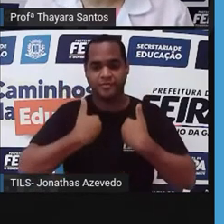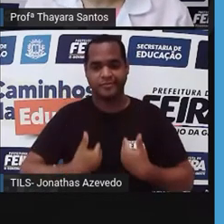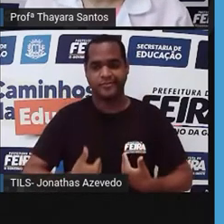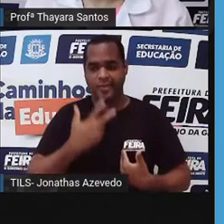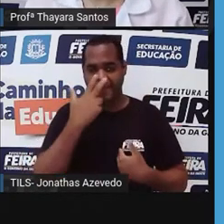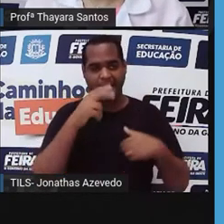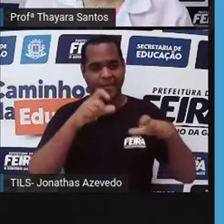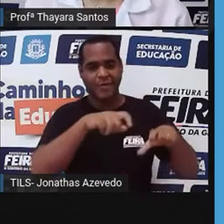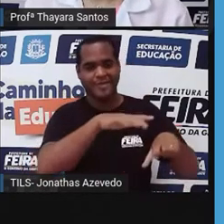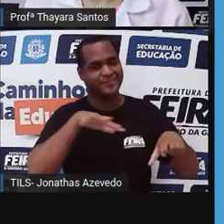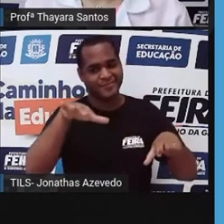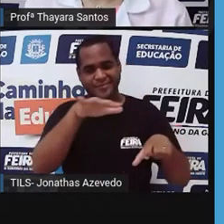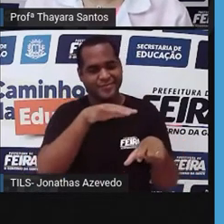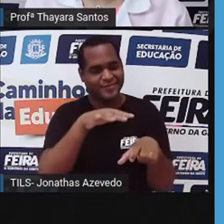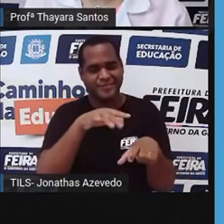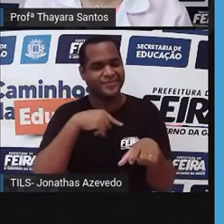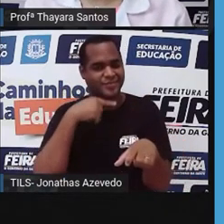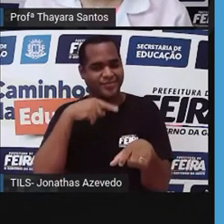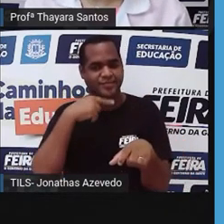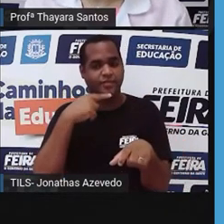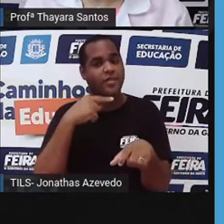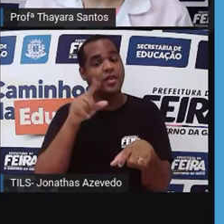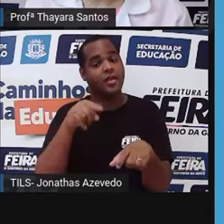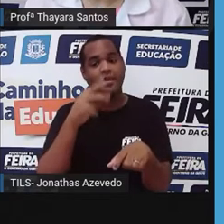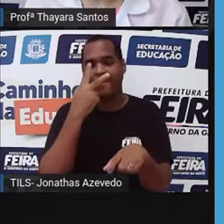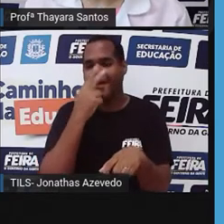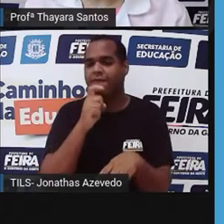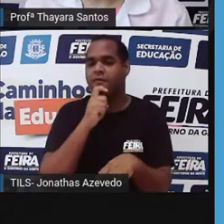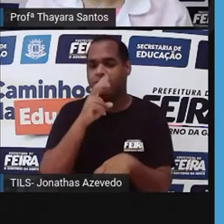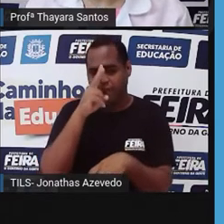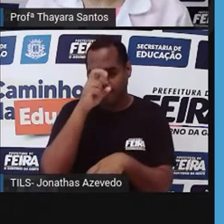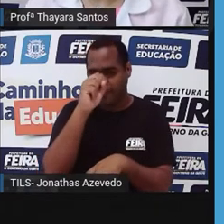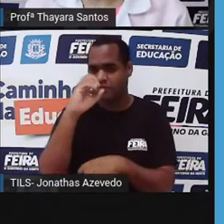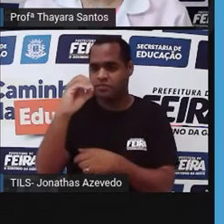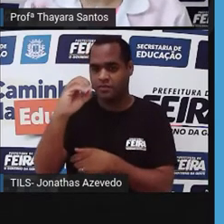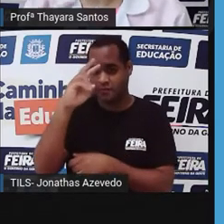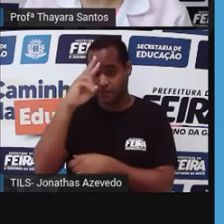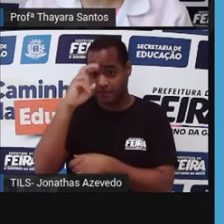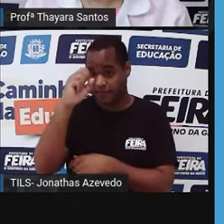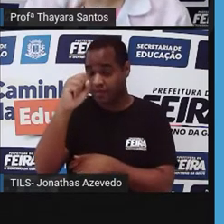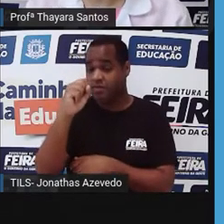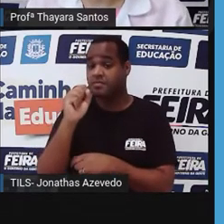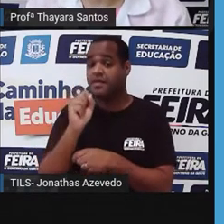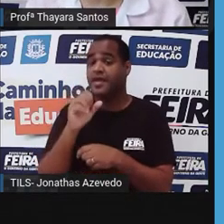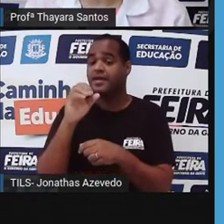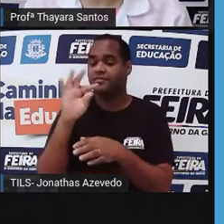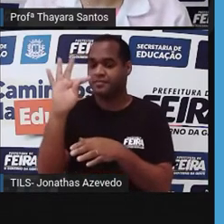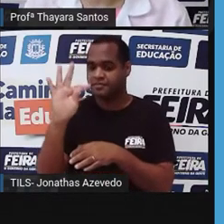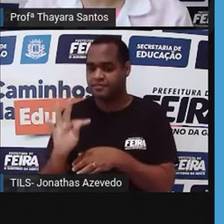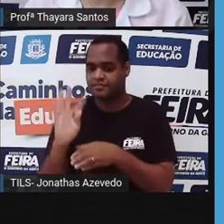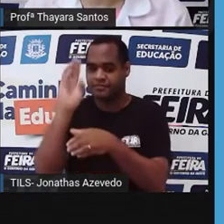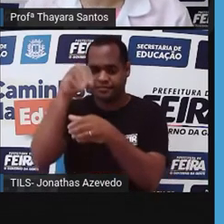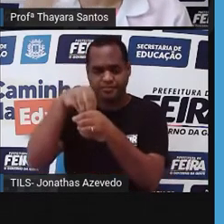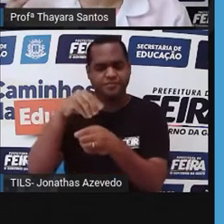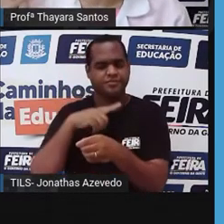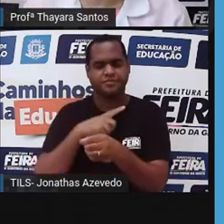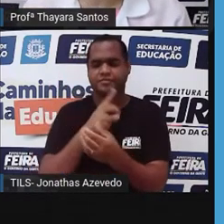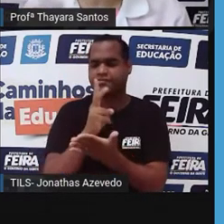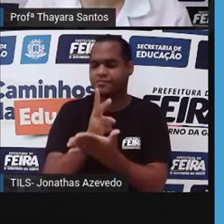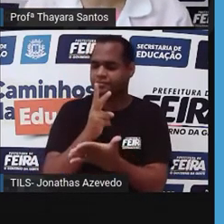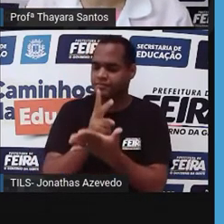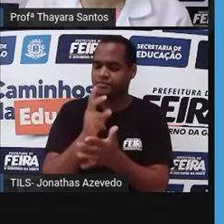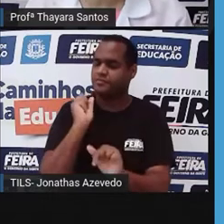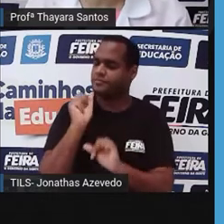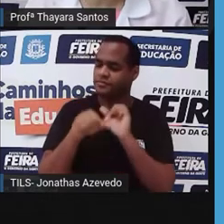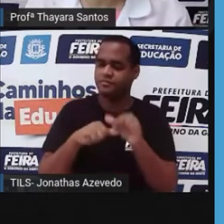ambiente. Então, o ambiente pode estar frio, né? Zero grau, mas a temperatura interna do animal continua constante. Não vai